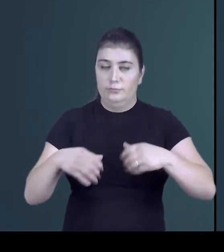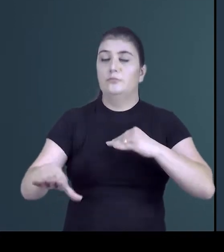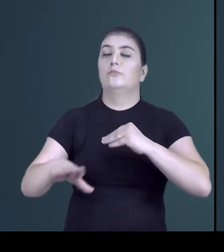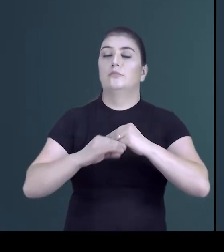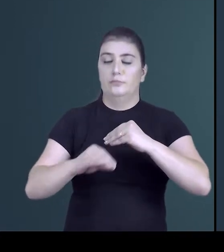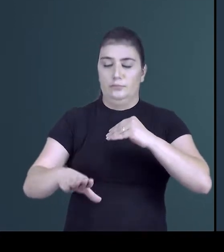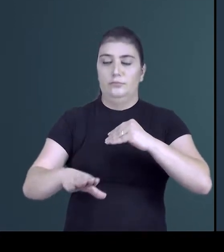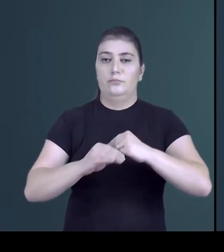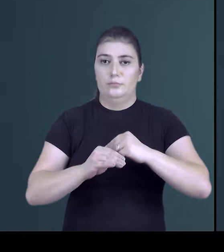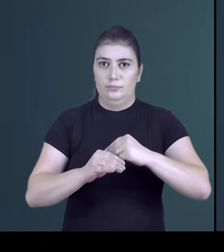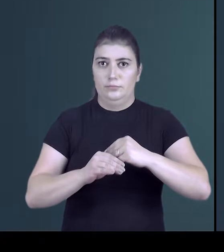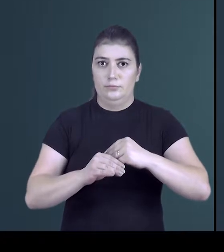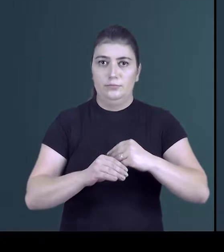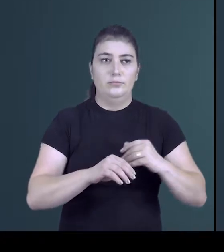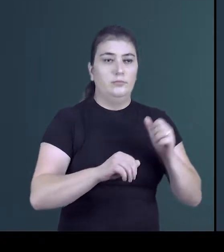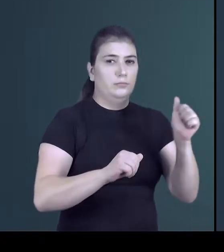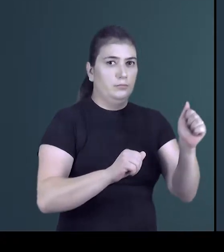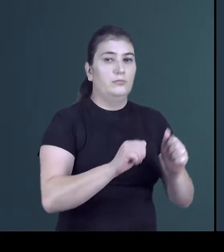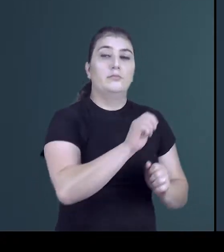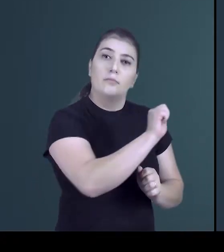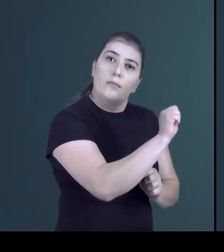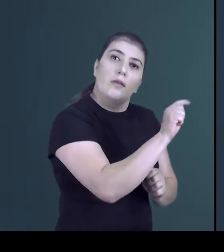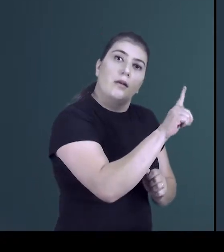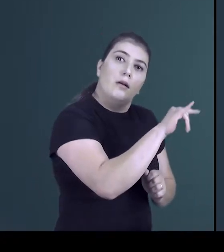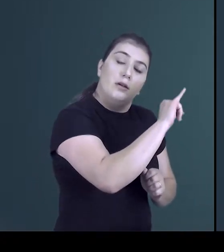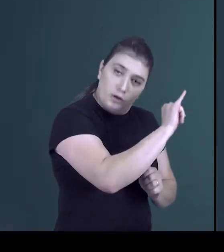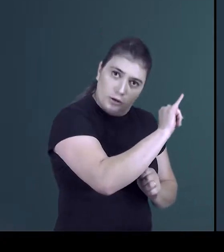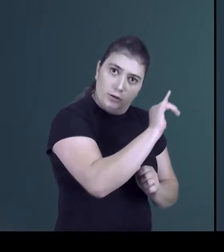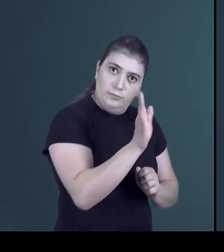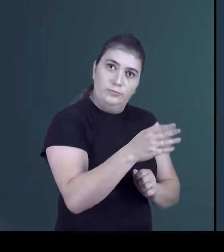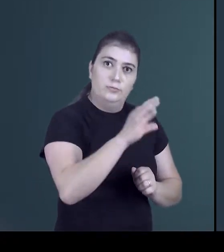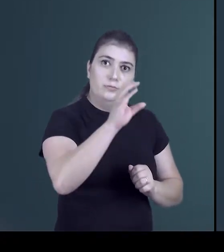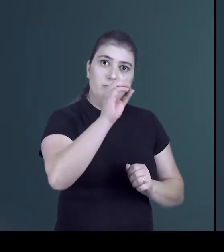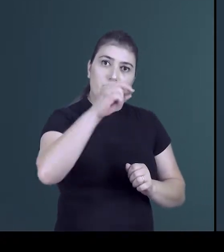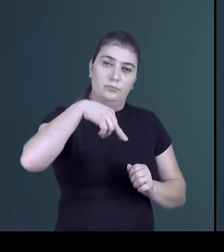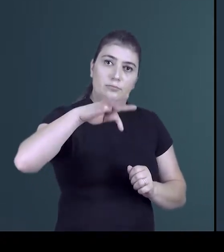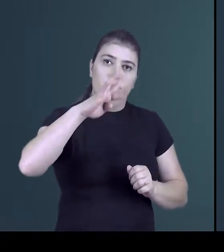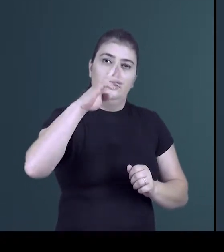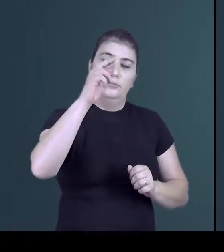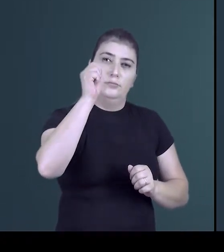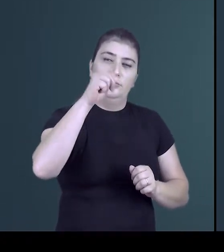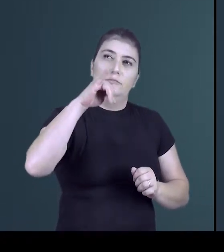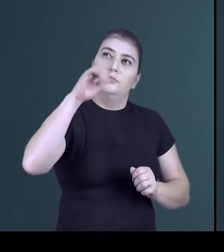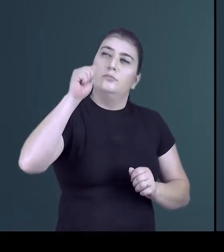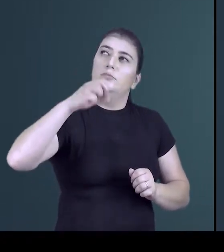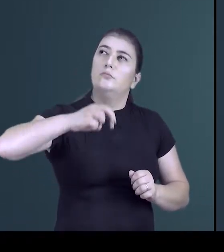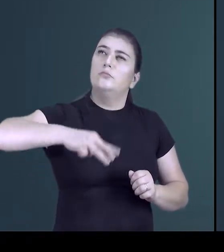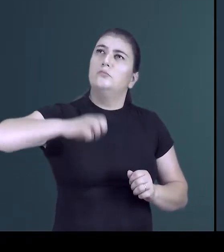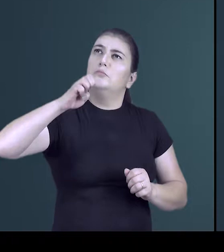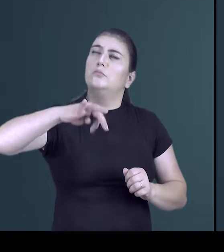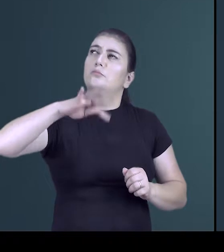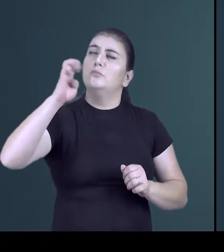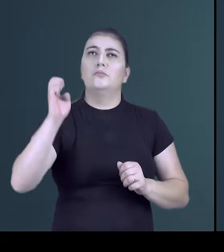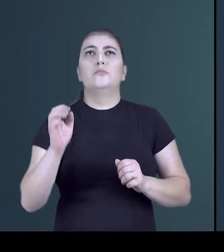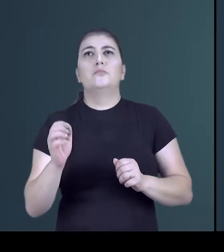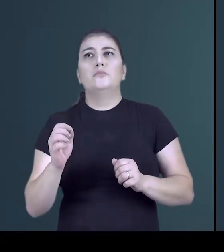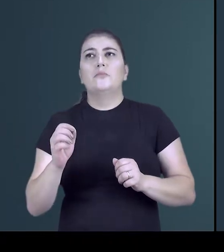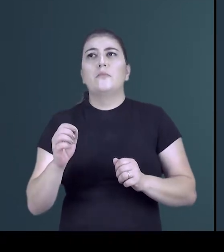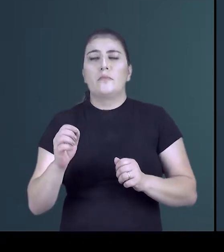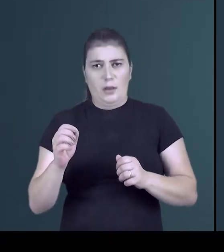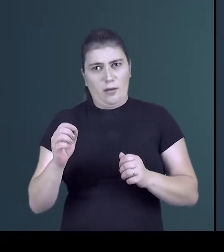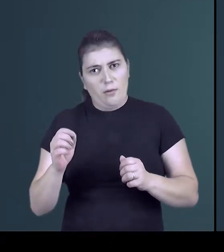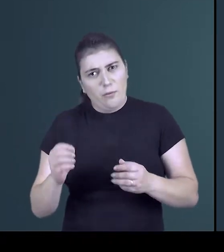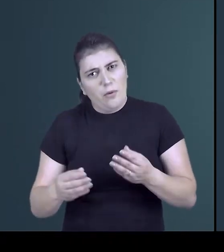complemento. Agir contrariamente. Eu vou pensar, quem age contrariamente, age